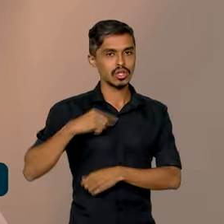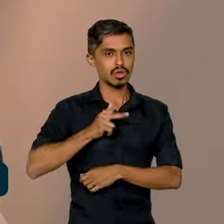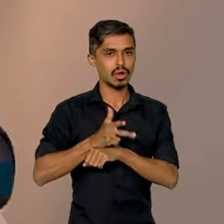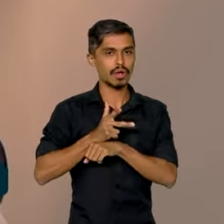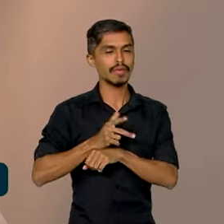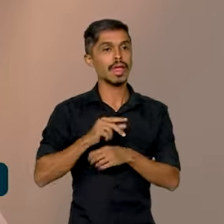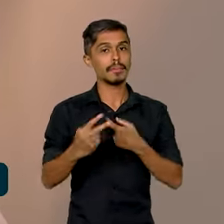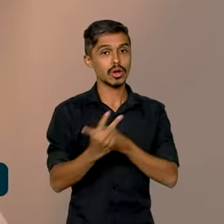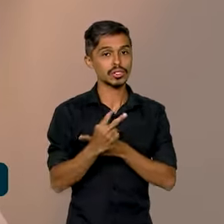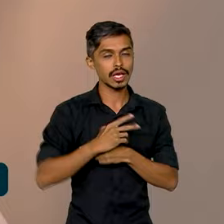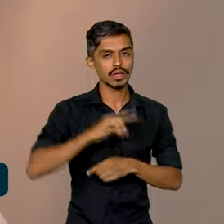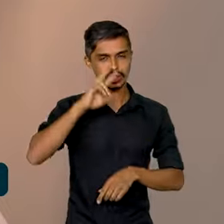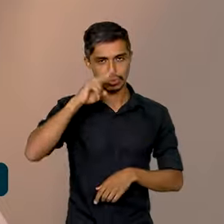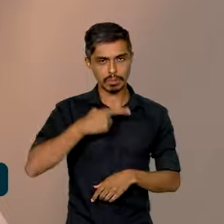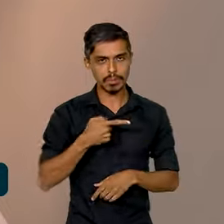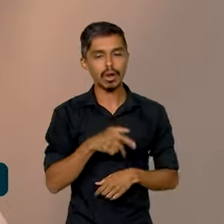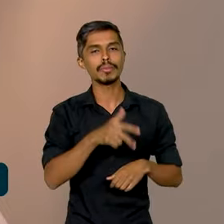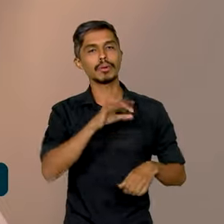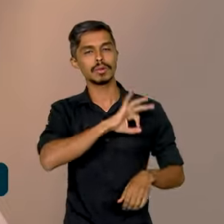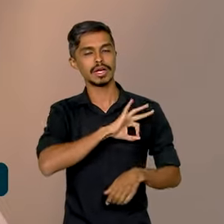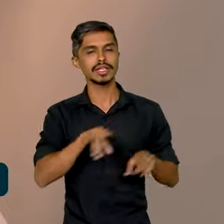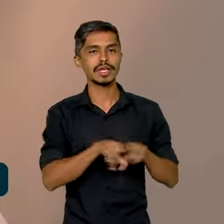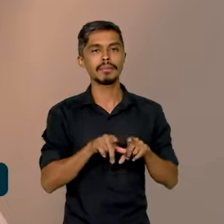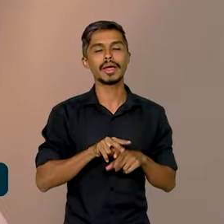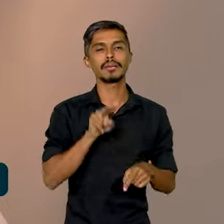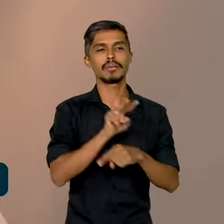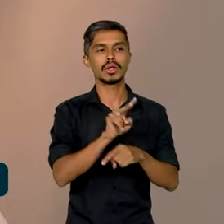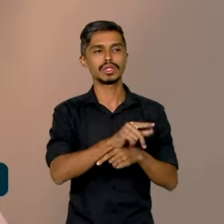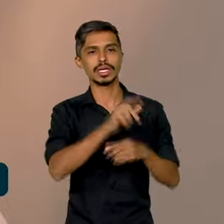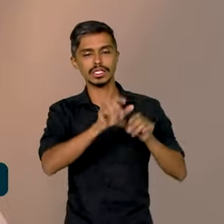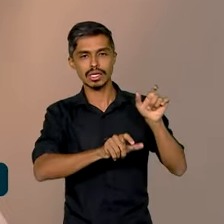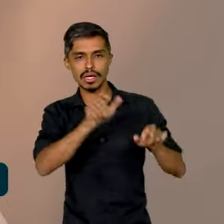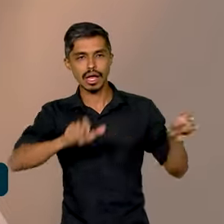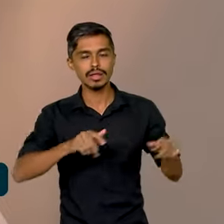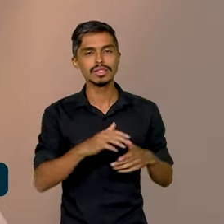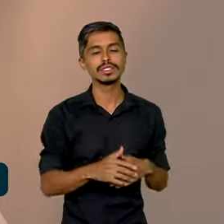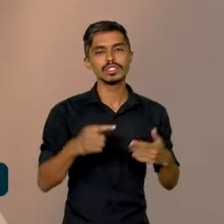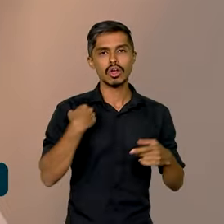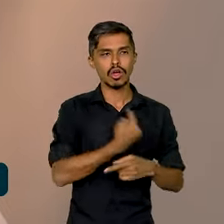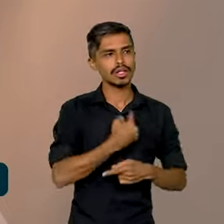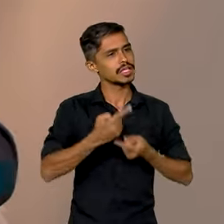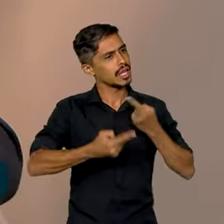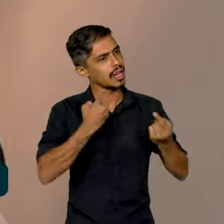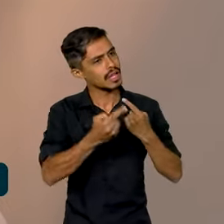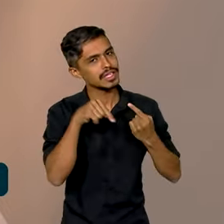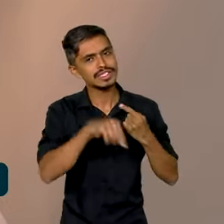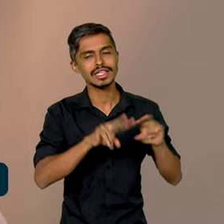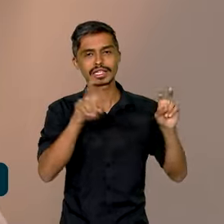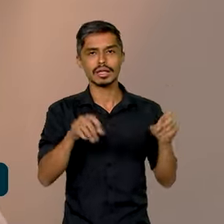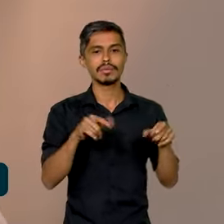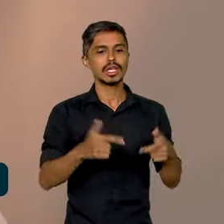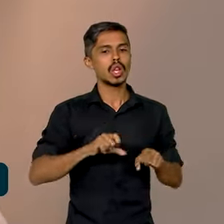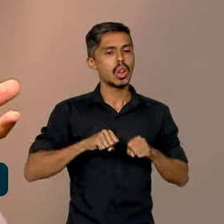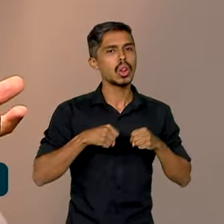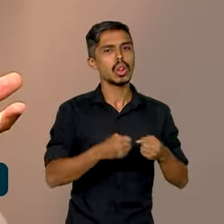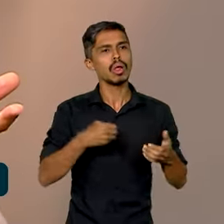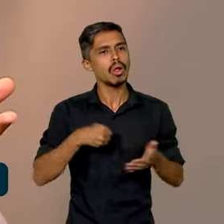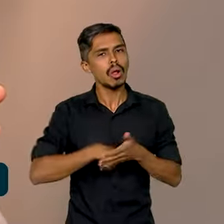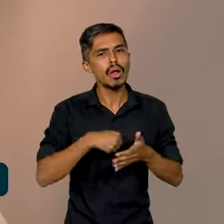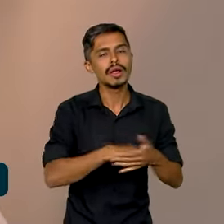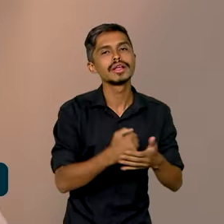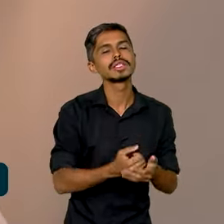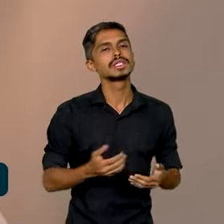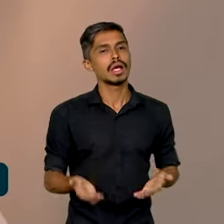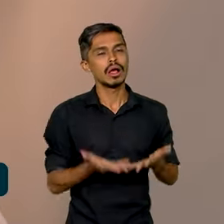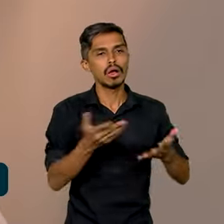para o policial e para o cidadão. Por isso que nós temos debatido muito esse tema e lutado muito para construir iniciativas que permitam ao